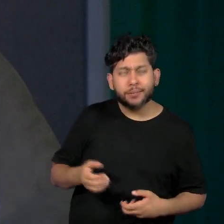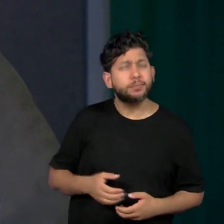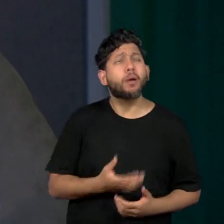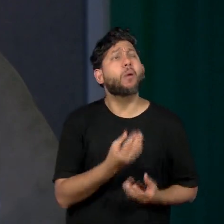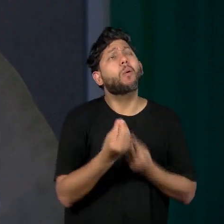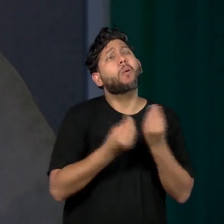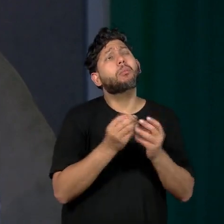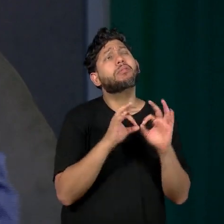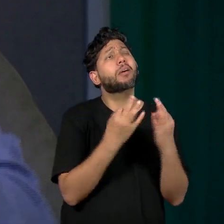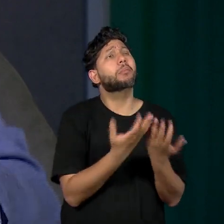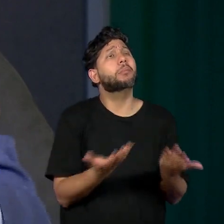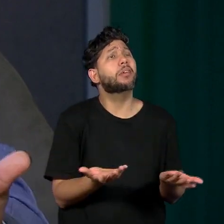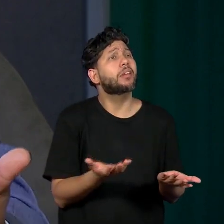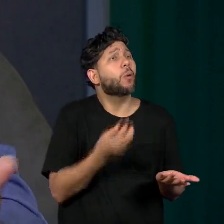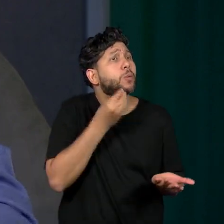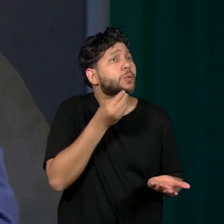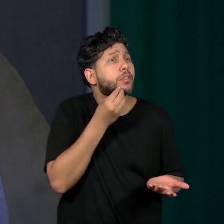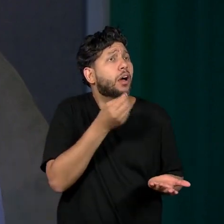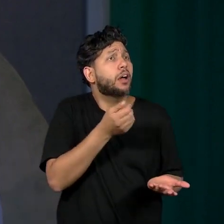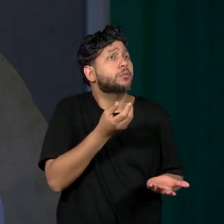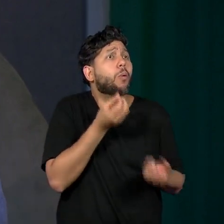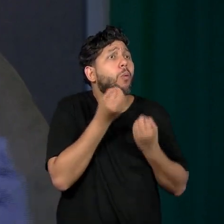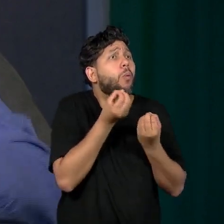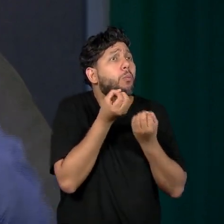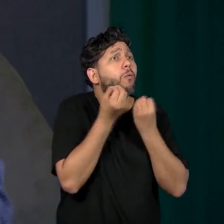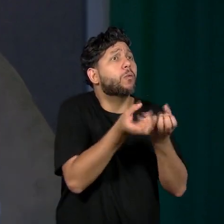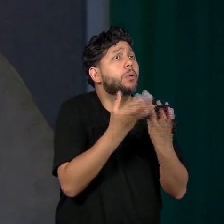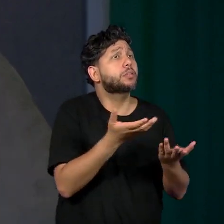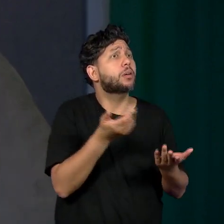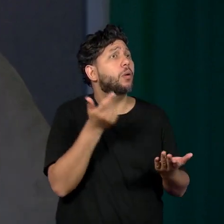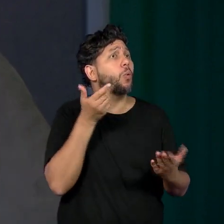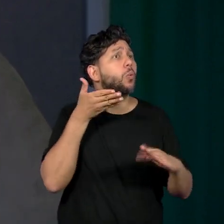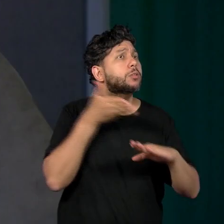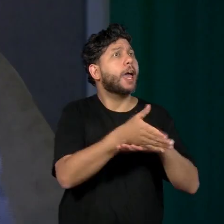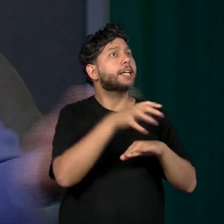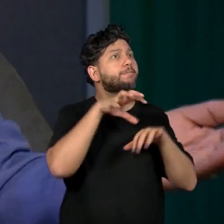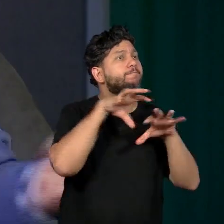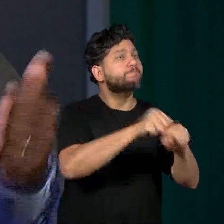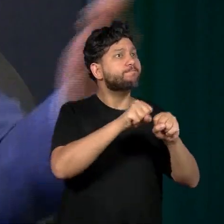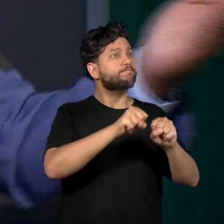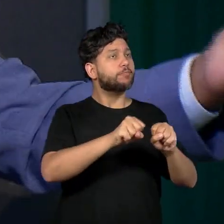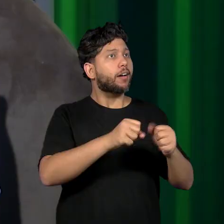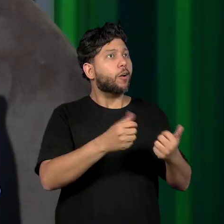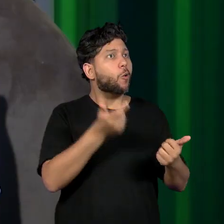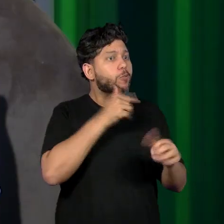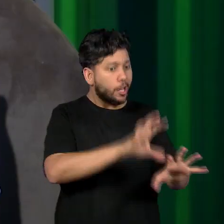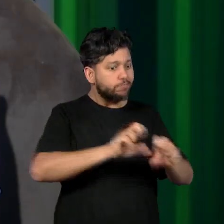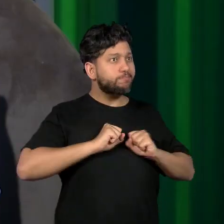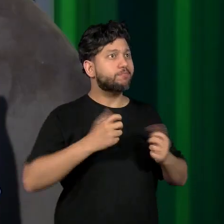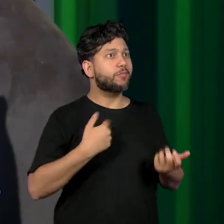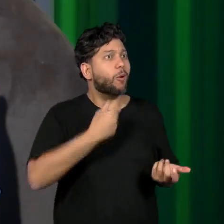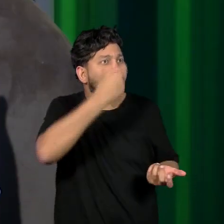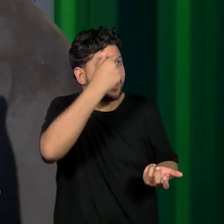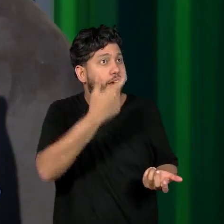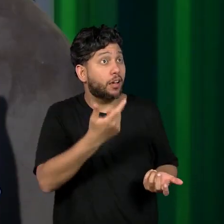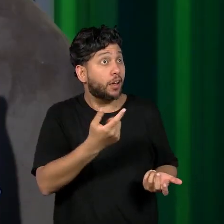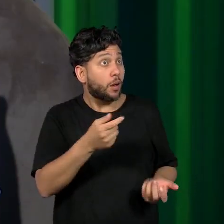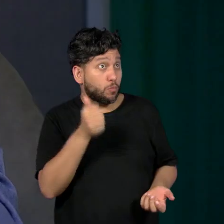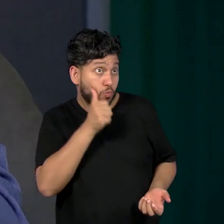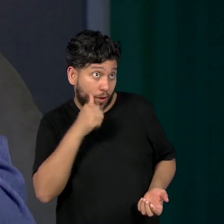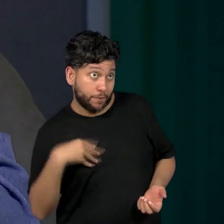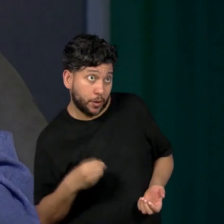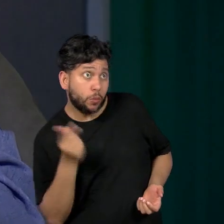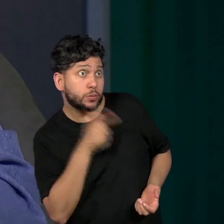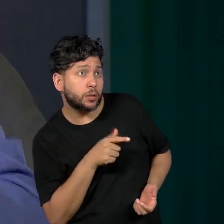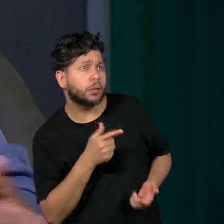revisitação na história, ter acesso a essas informações, construir essa consciência e ela teve essa oportunidade. Quer dizer,